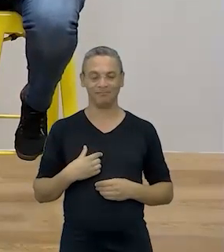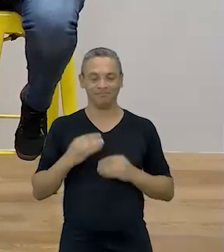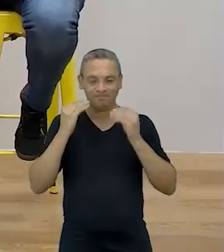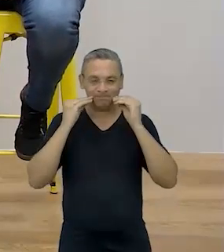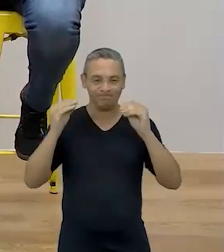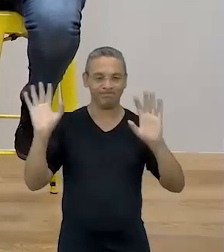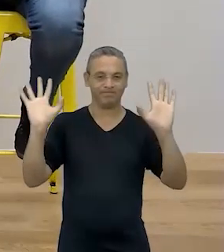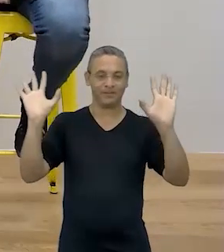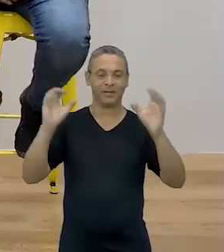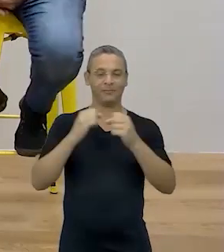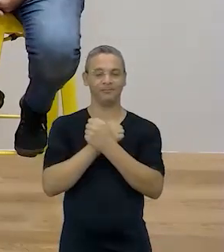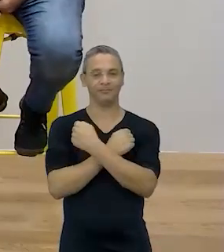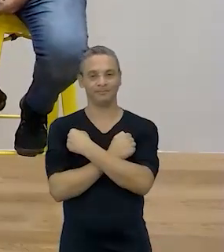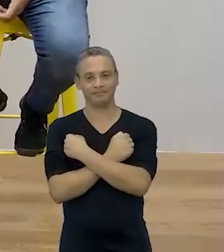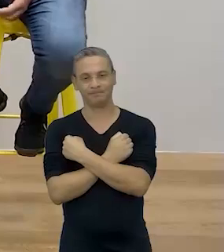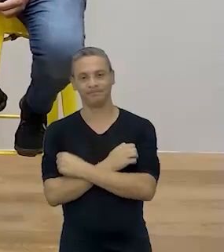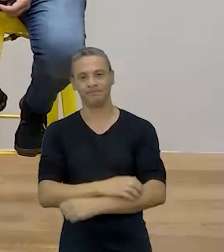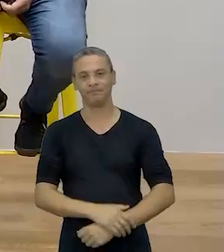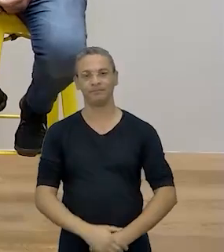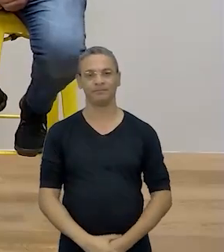todos. Até a próxima. Tchau, tchau. Tchau.